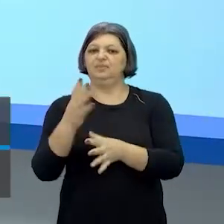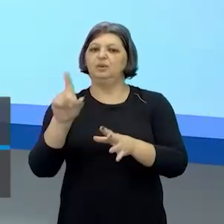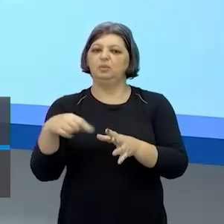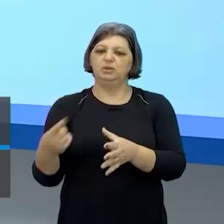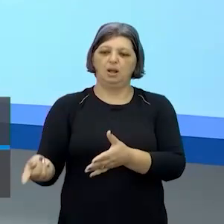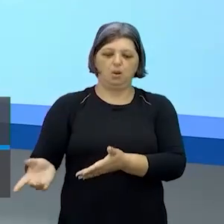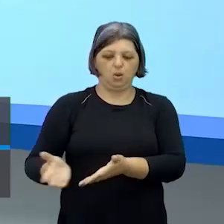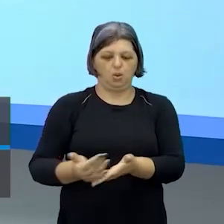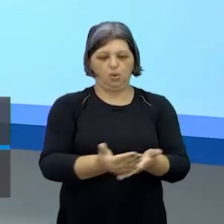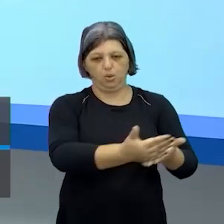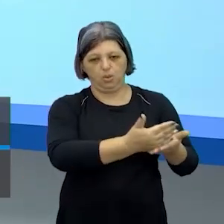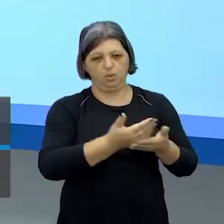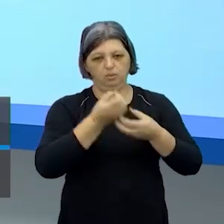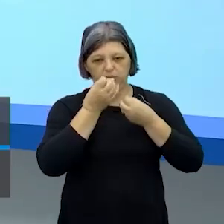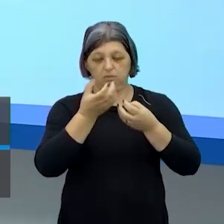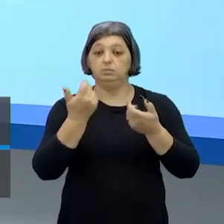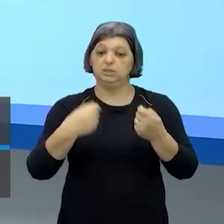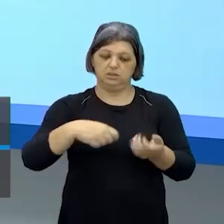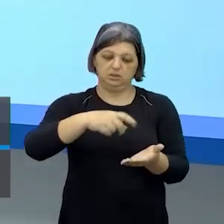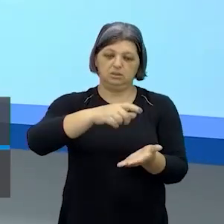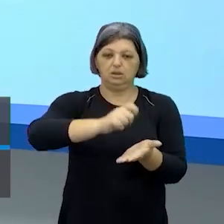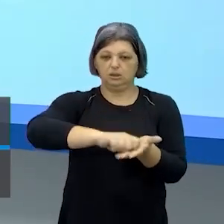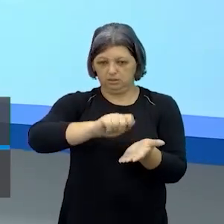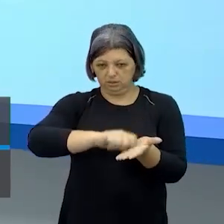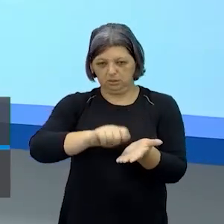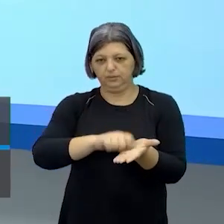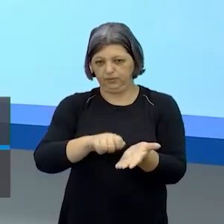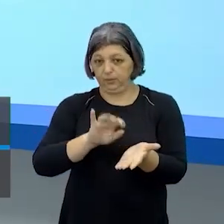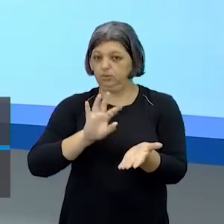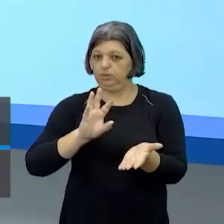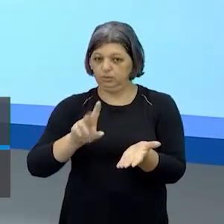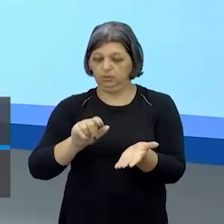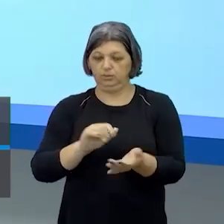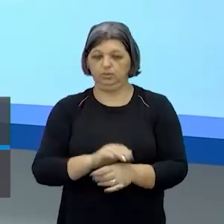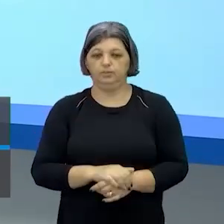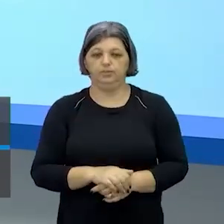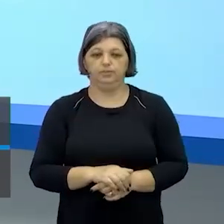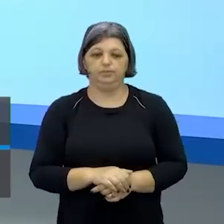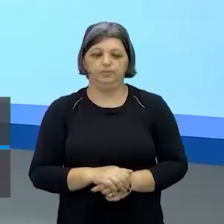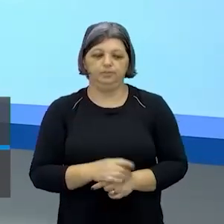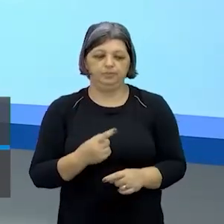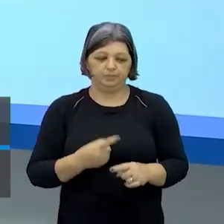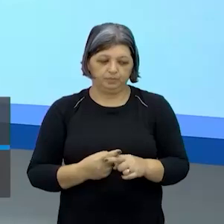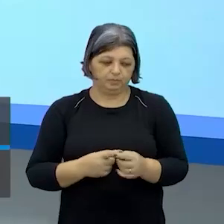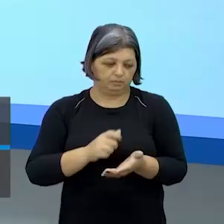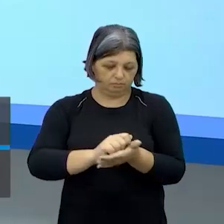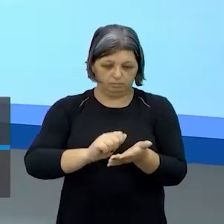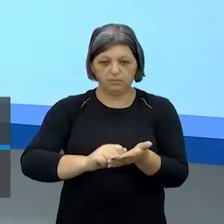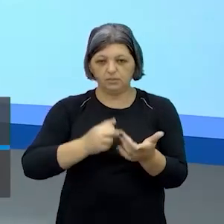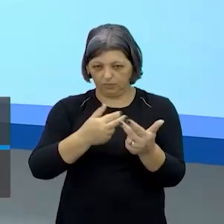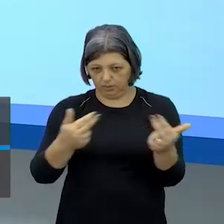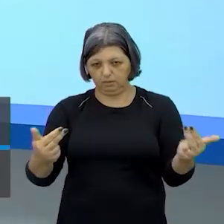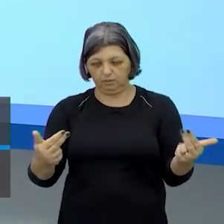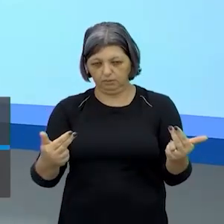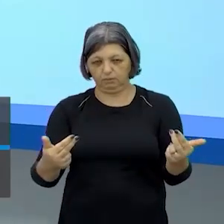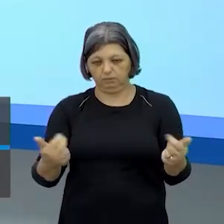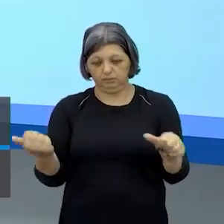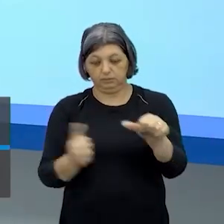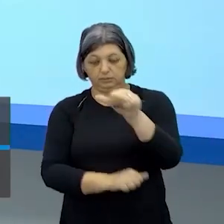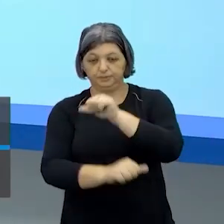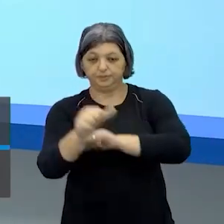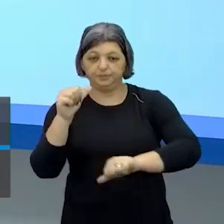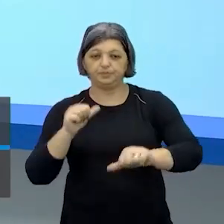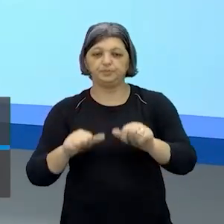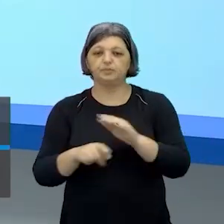isso e aí pessoal isso aí tem que ser por escrito porque você pegar a maior parte dessas coisas que a gente escreveu para transformar na performance